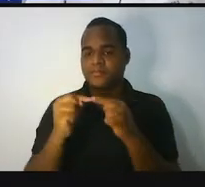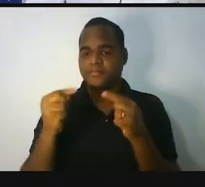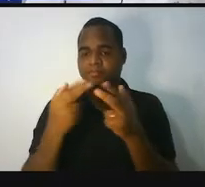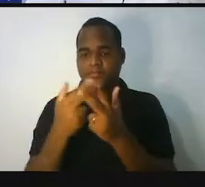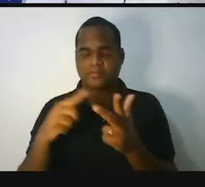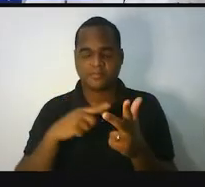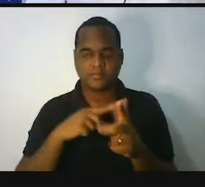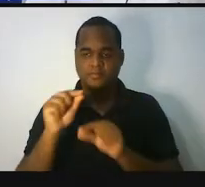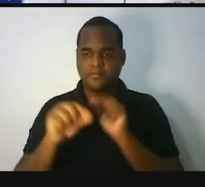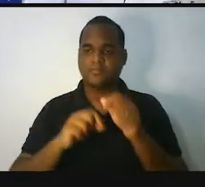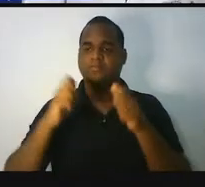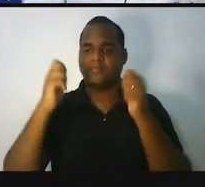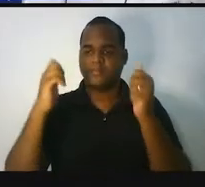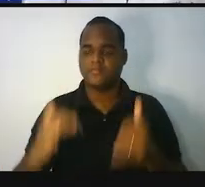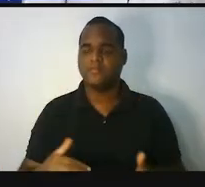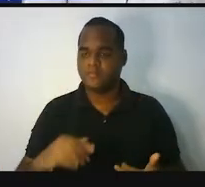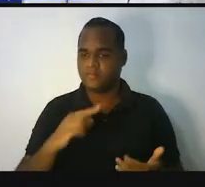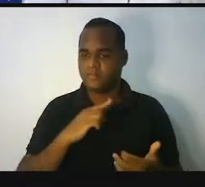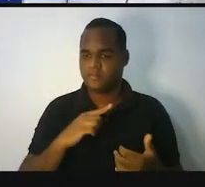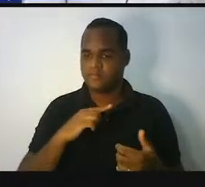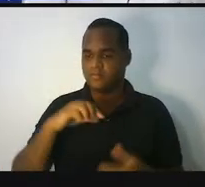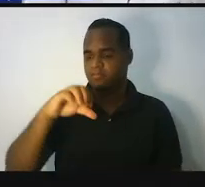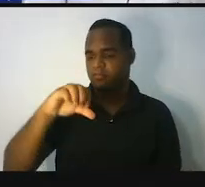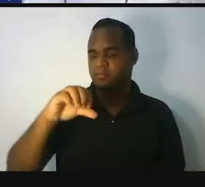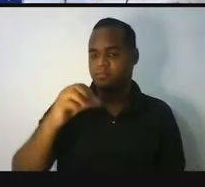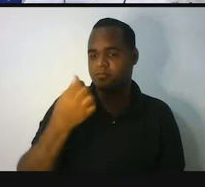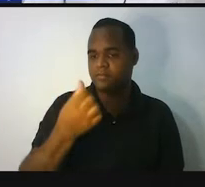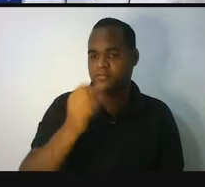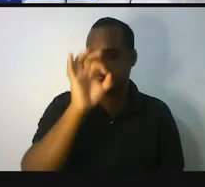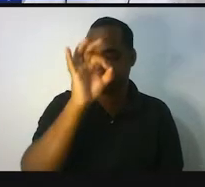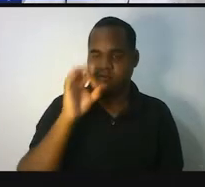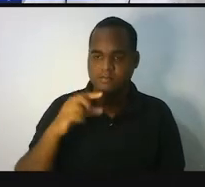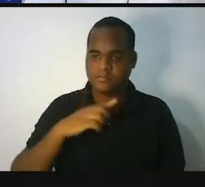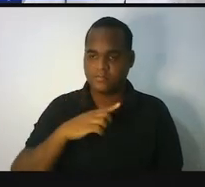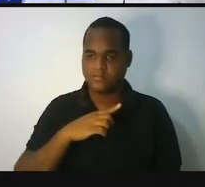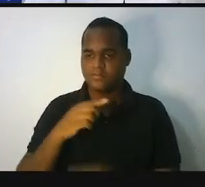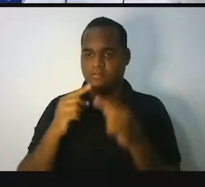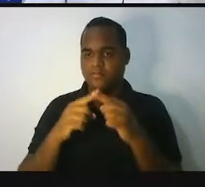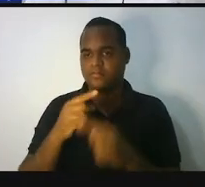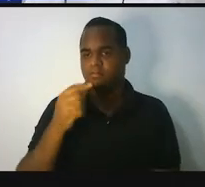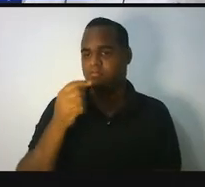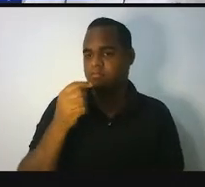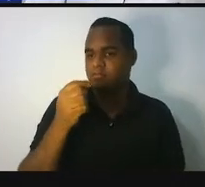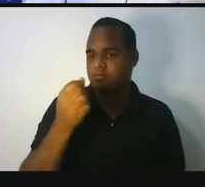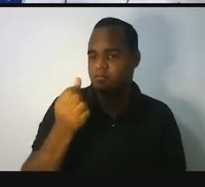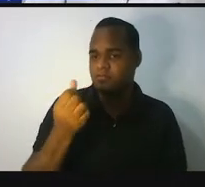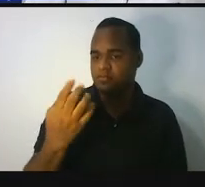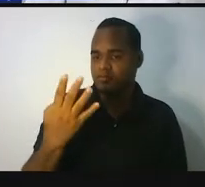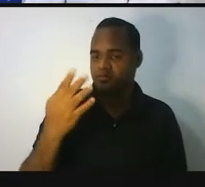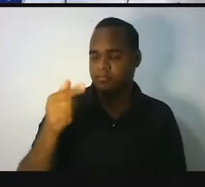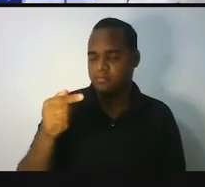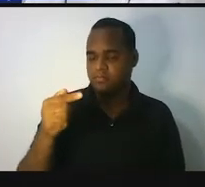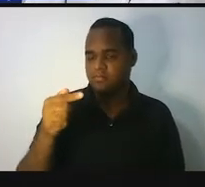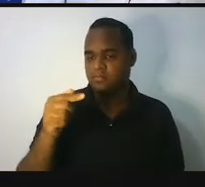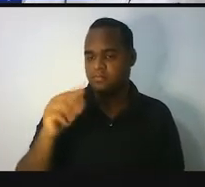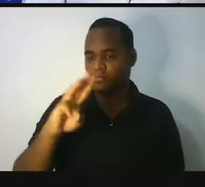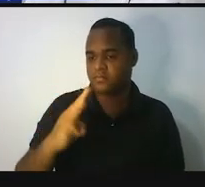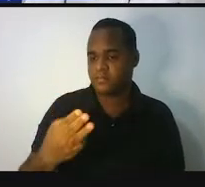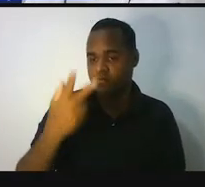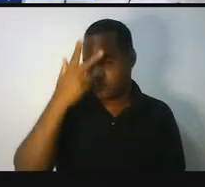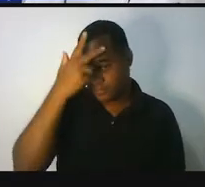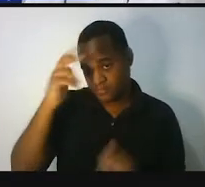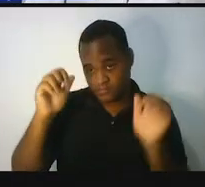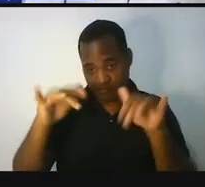você encontraria 96,657 milhões de pessoas que moravam na